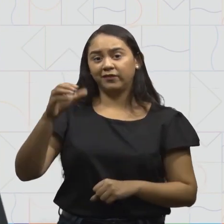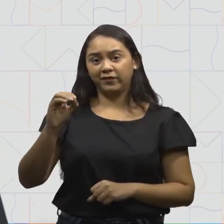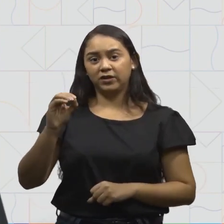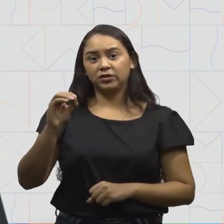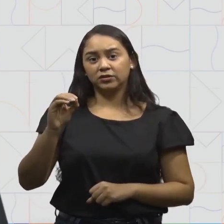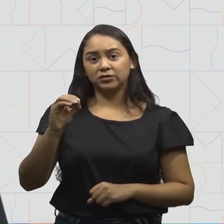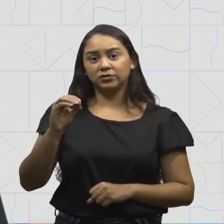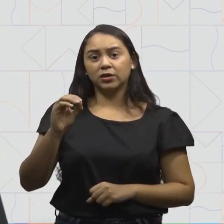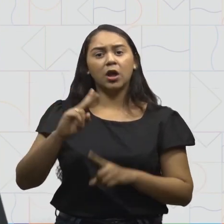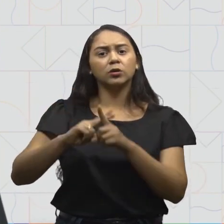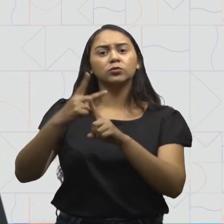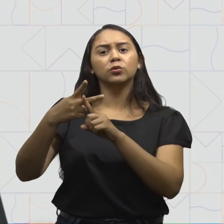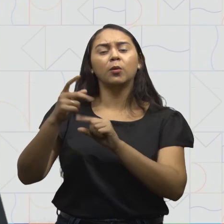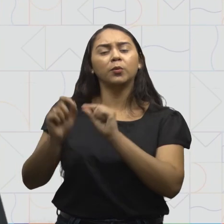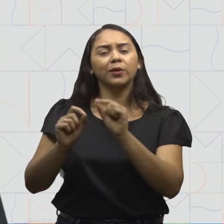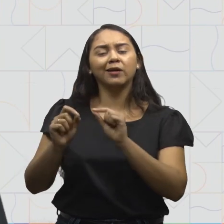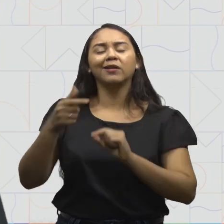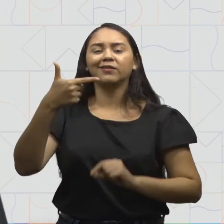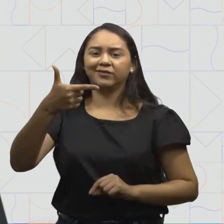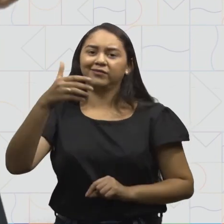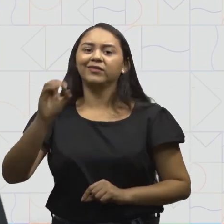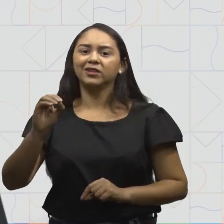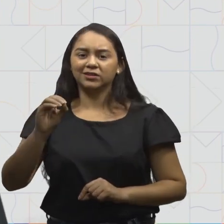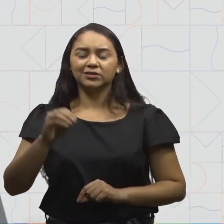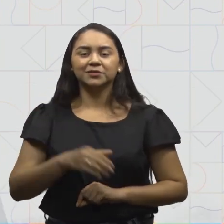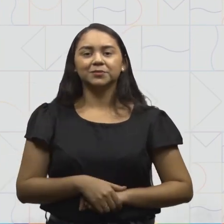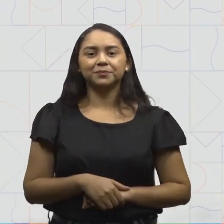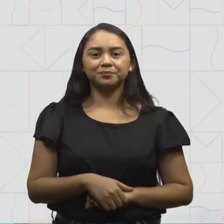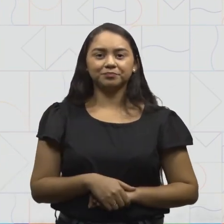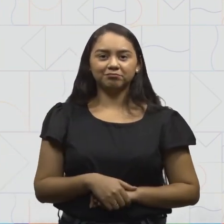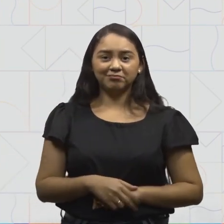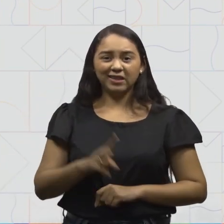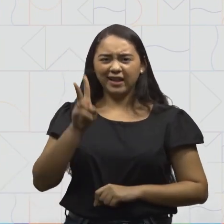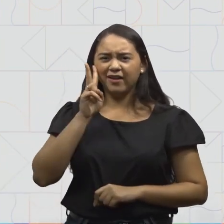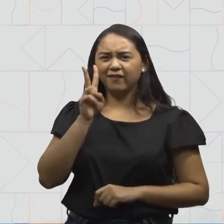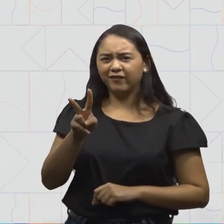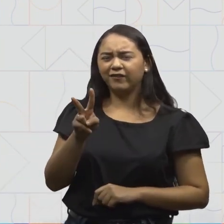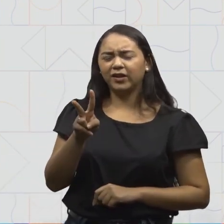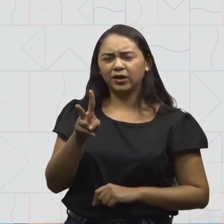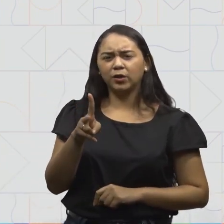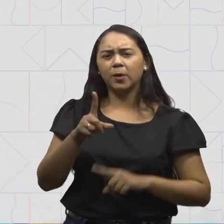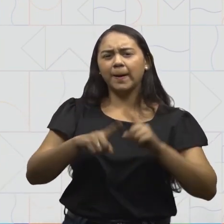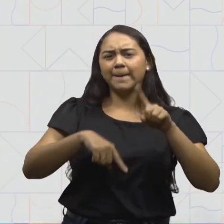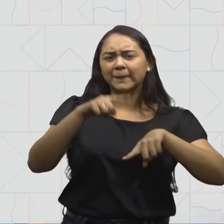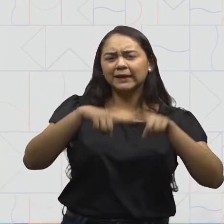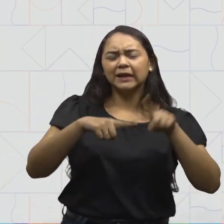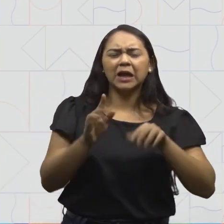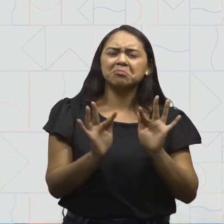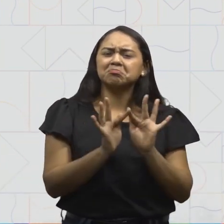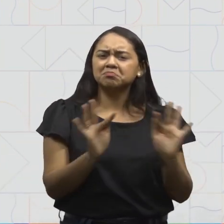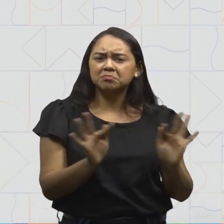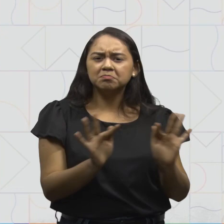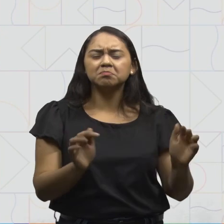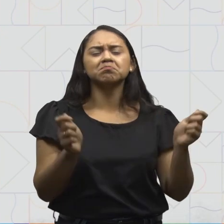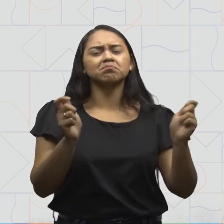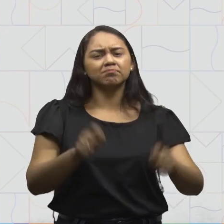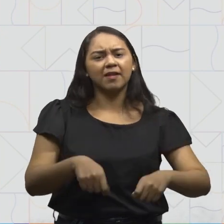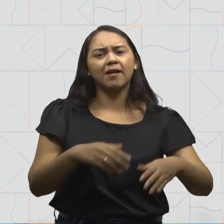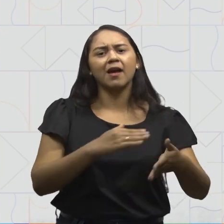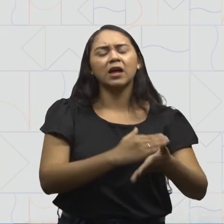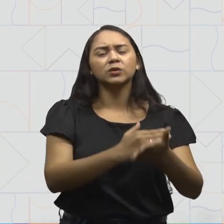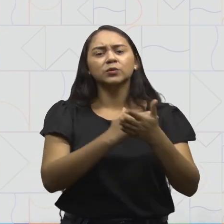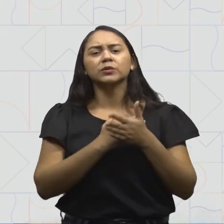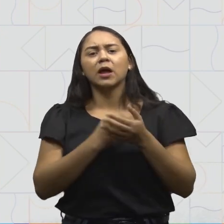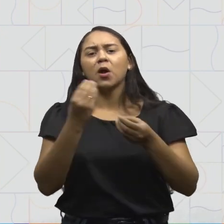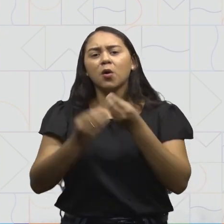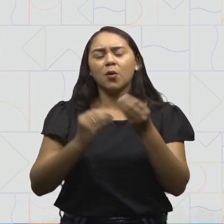vinte. E o dobro de dez é vinte. Viram só o quanto um material simples pode